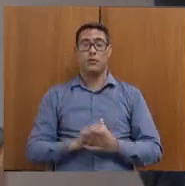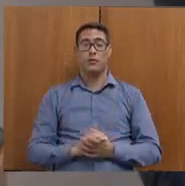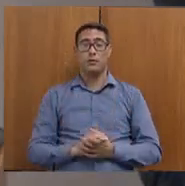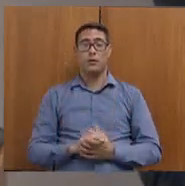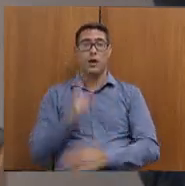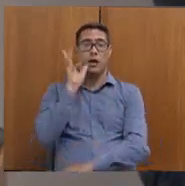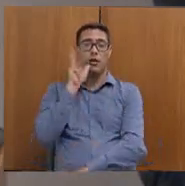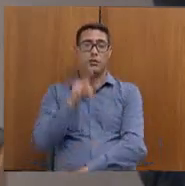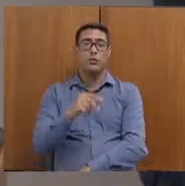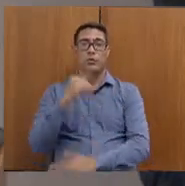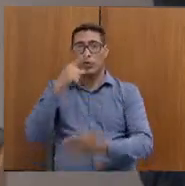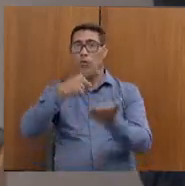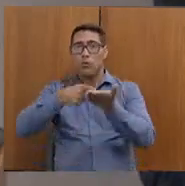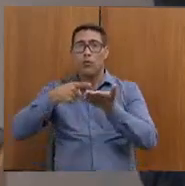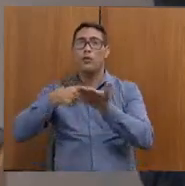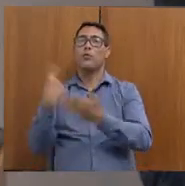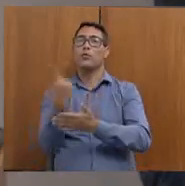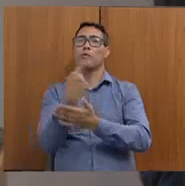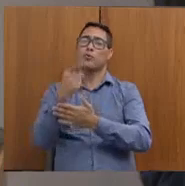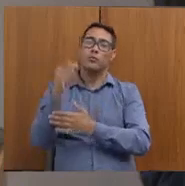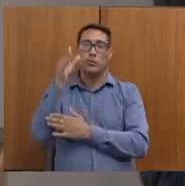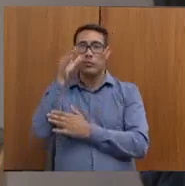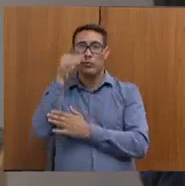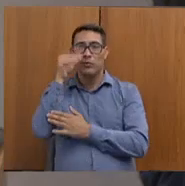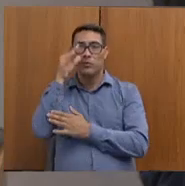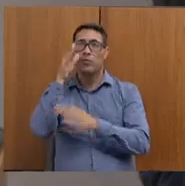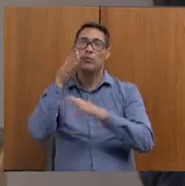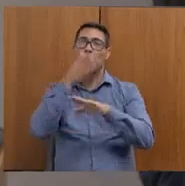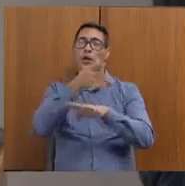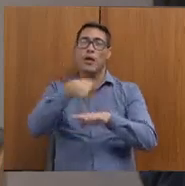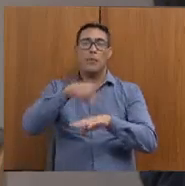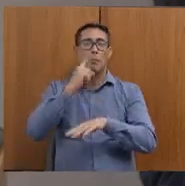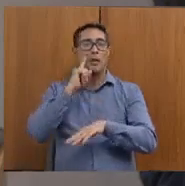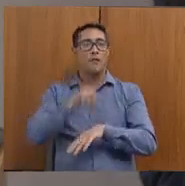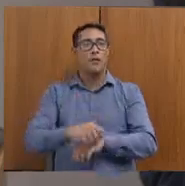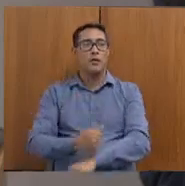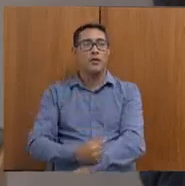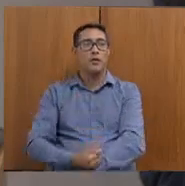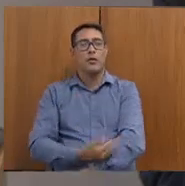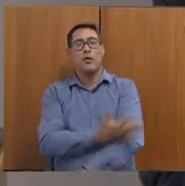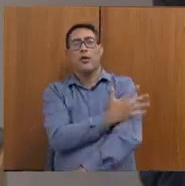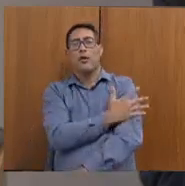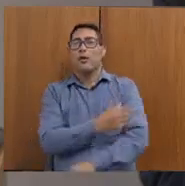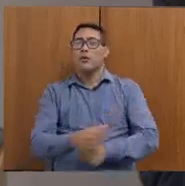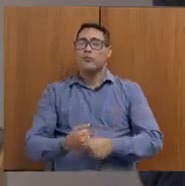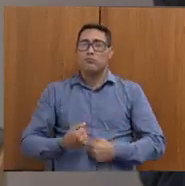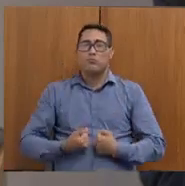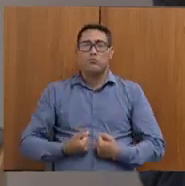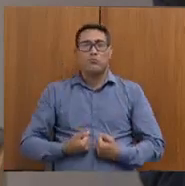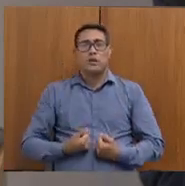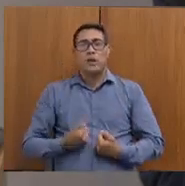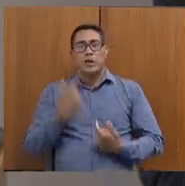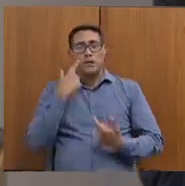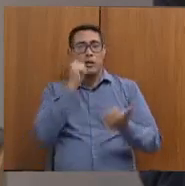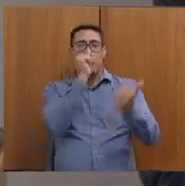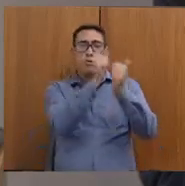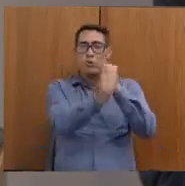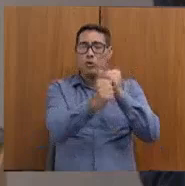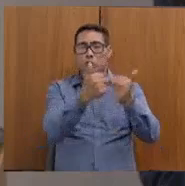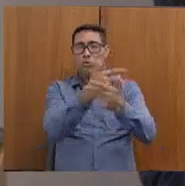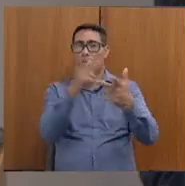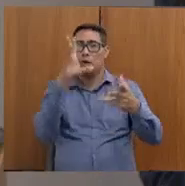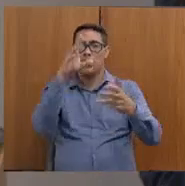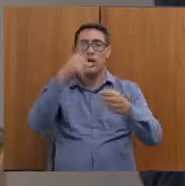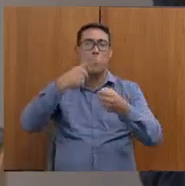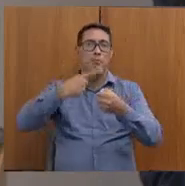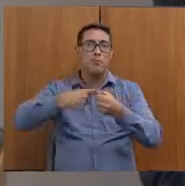Convido a todos a irem lá ver, para ver a emoção que é esse Jogos do Interior de Minas para